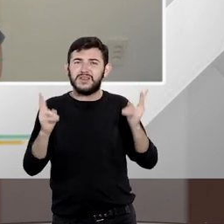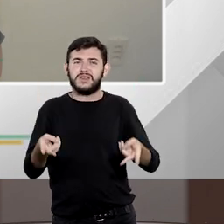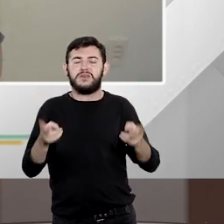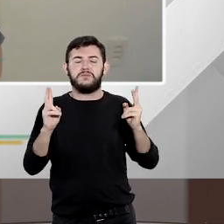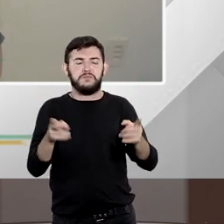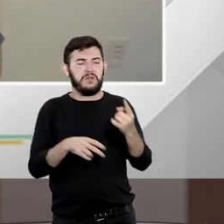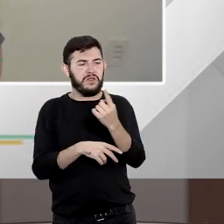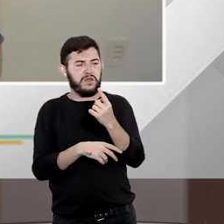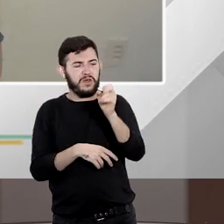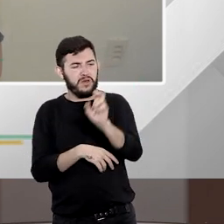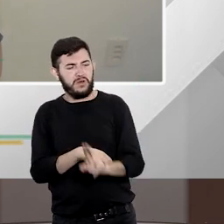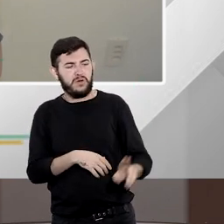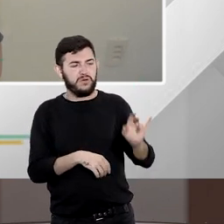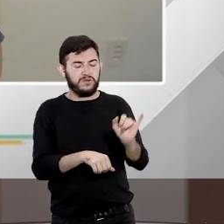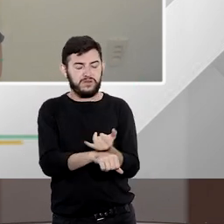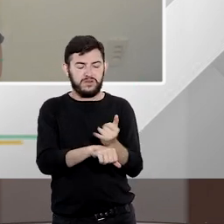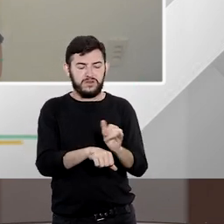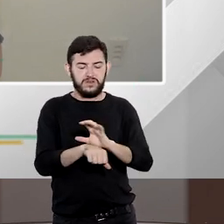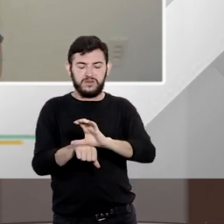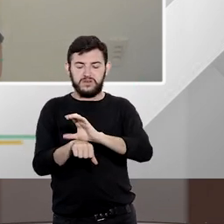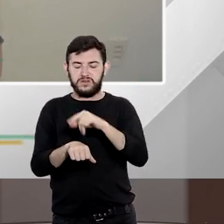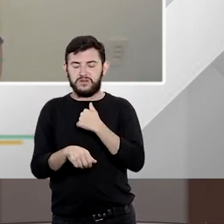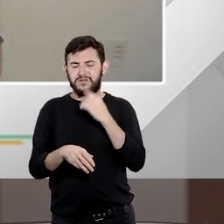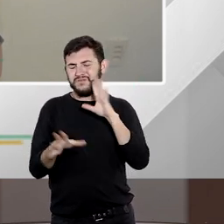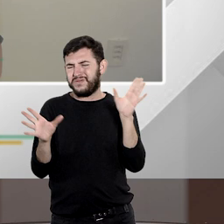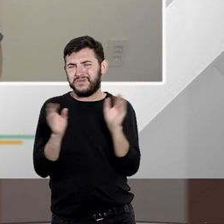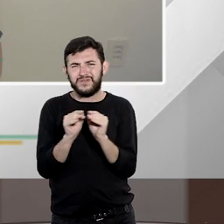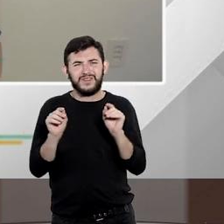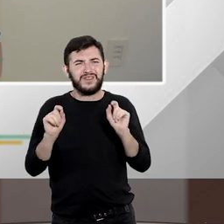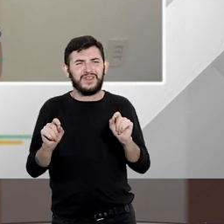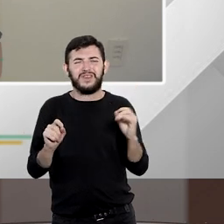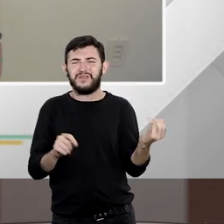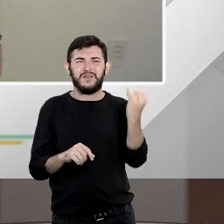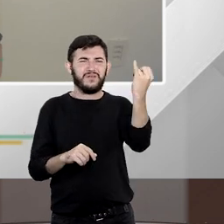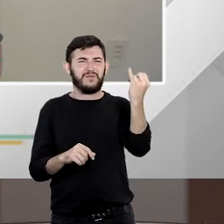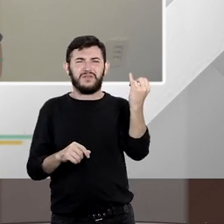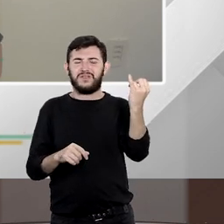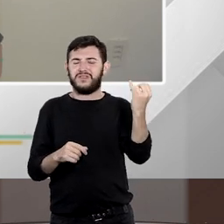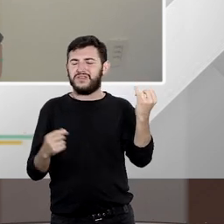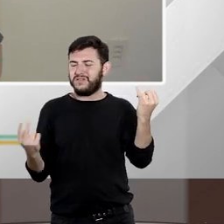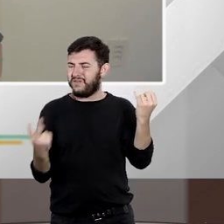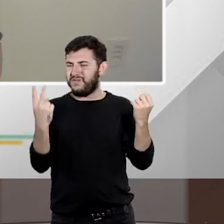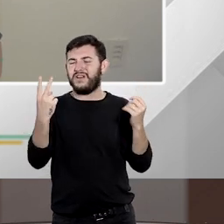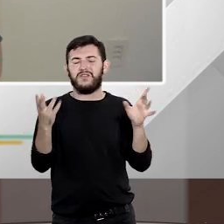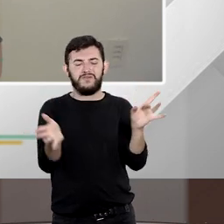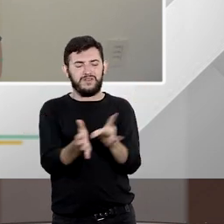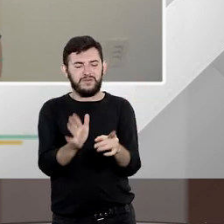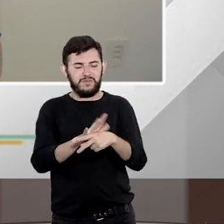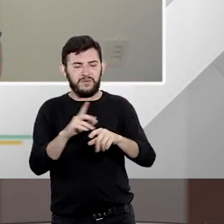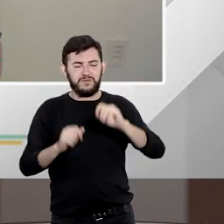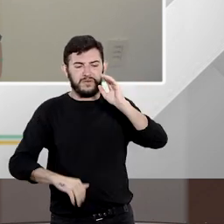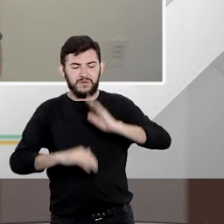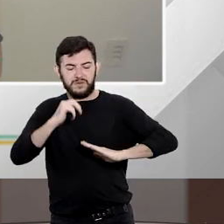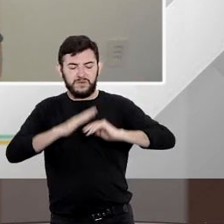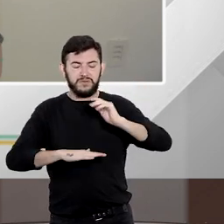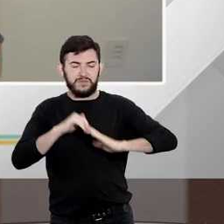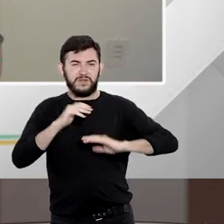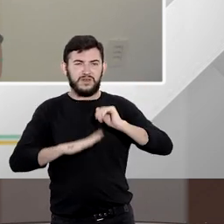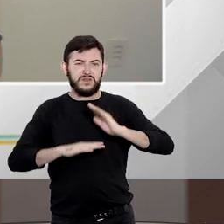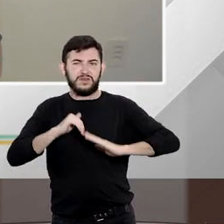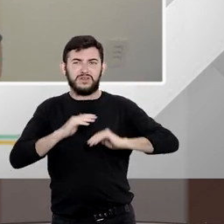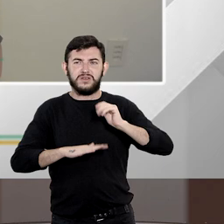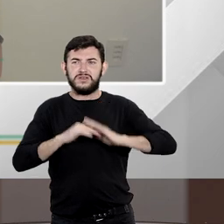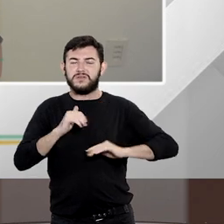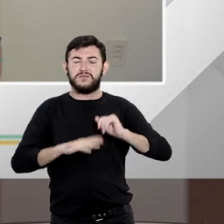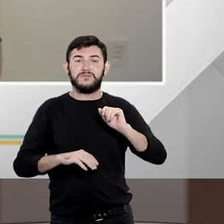utilização do remédio constitucional que é tão válido que é tão caro pro exercício da cidadania ele é levado